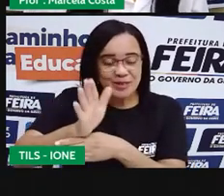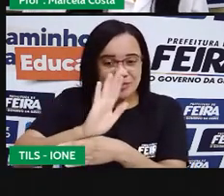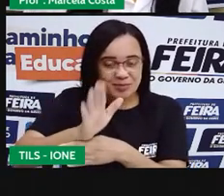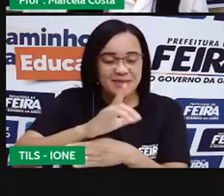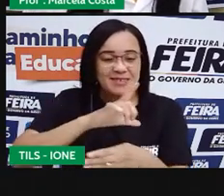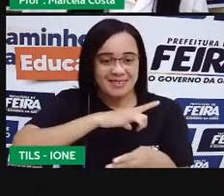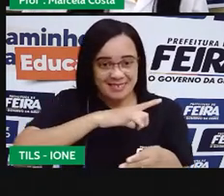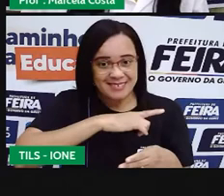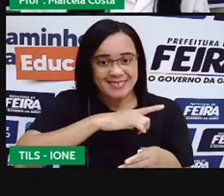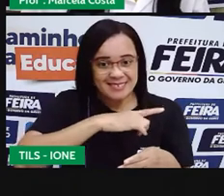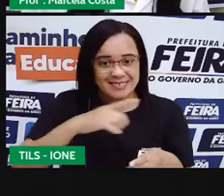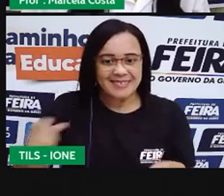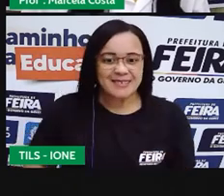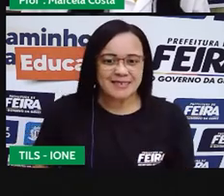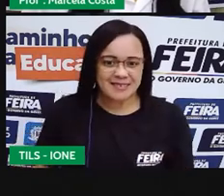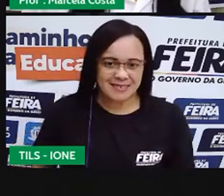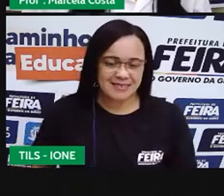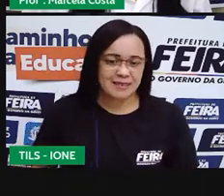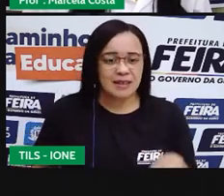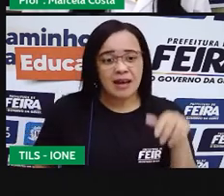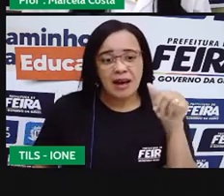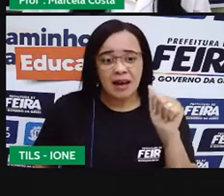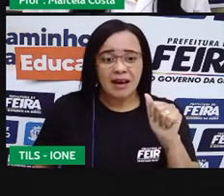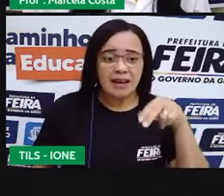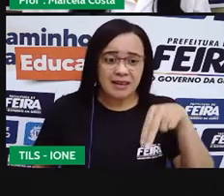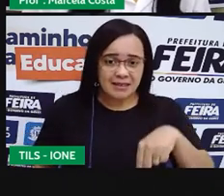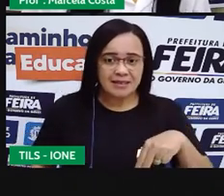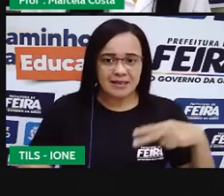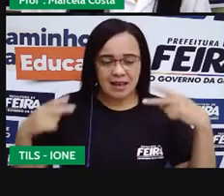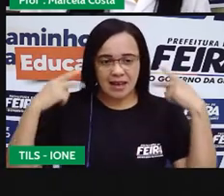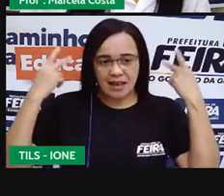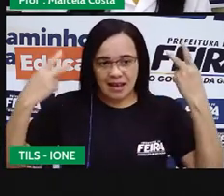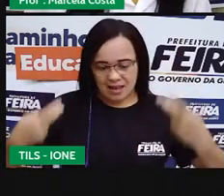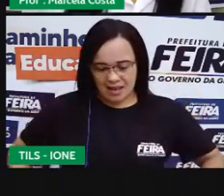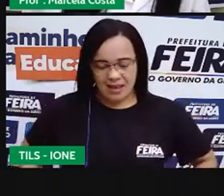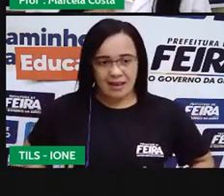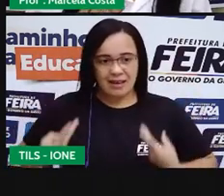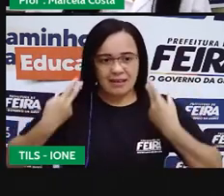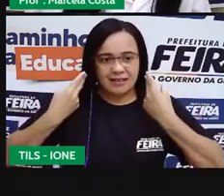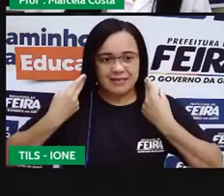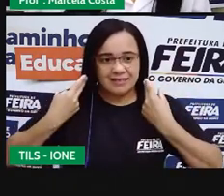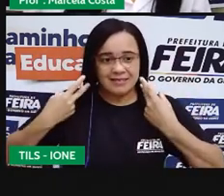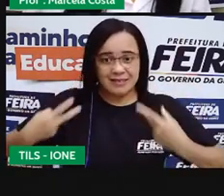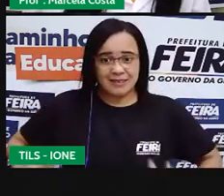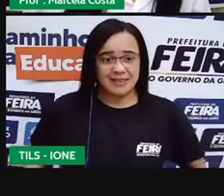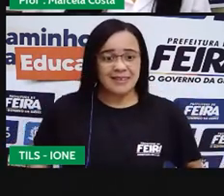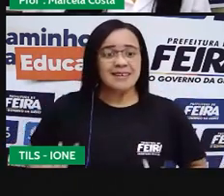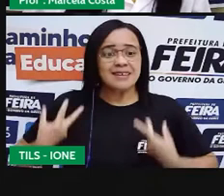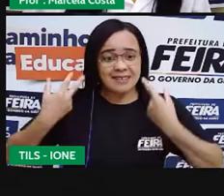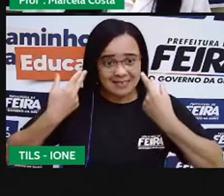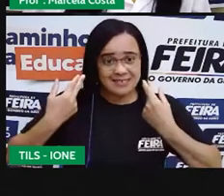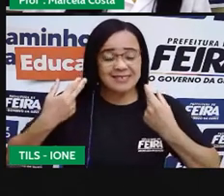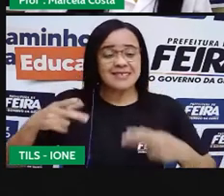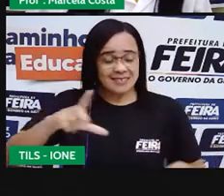Disney. Assim como a Anna, que é personagem desse mesmo filme.